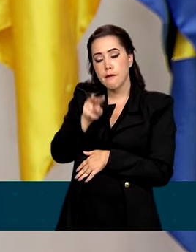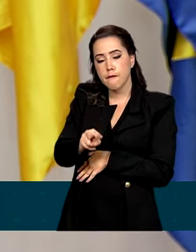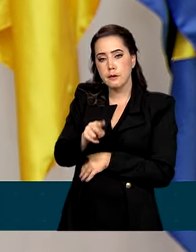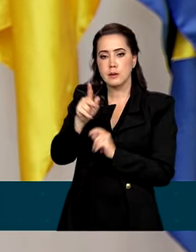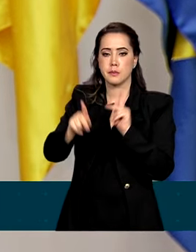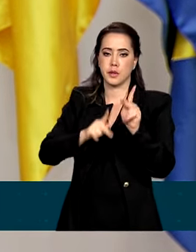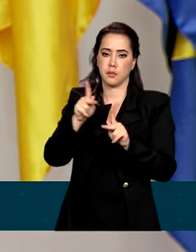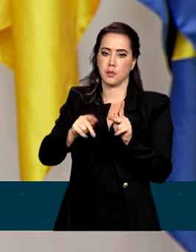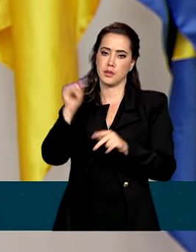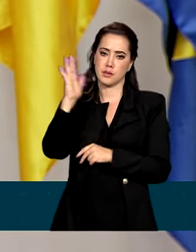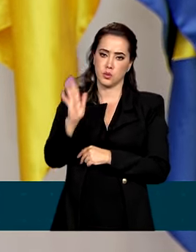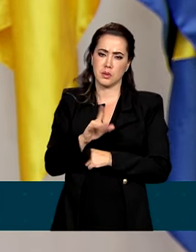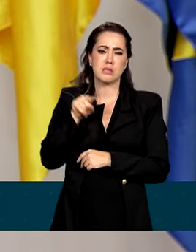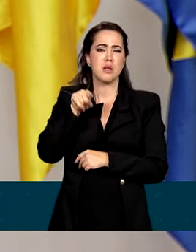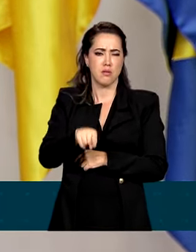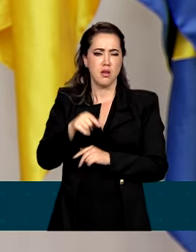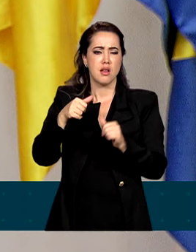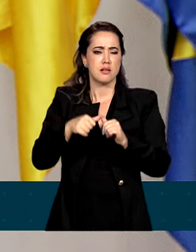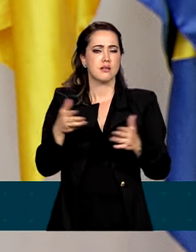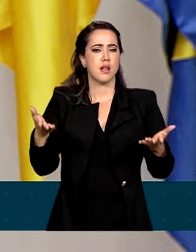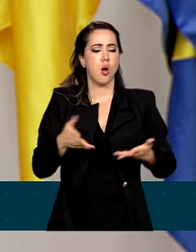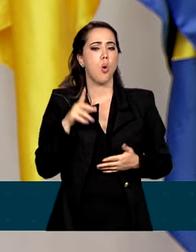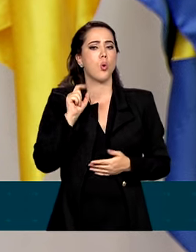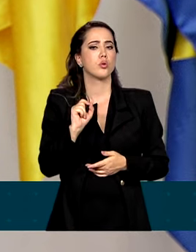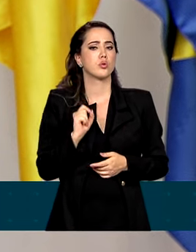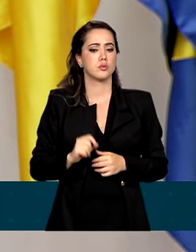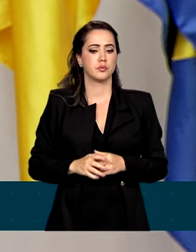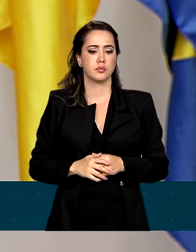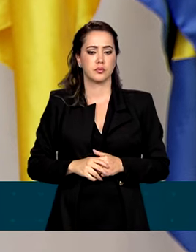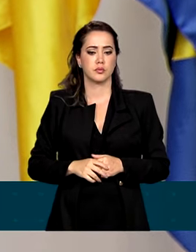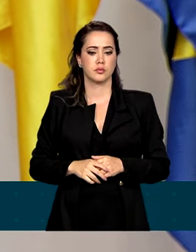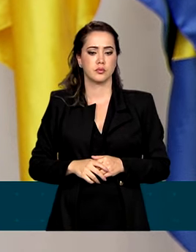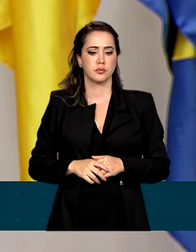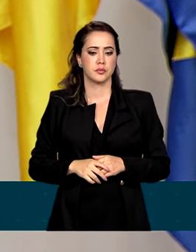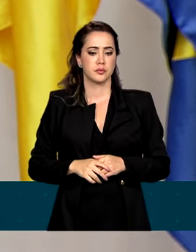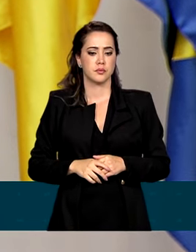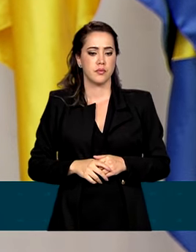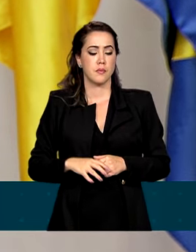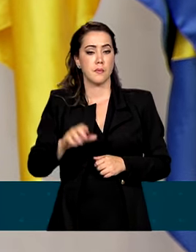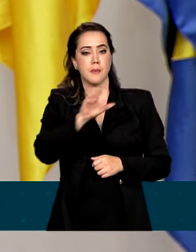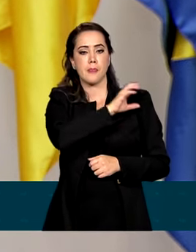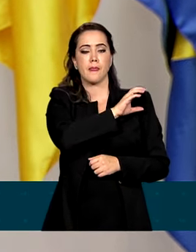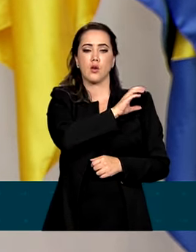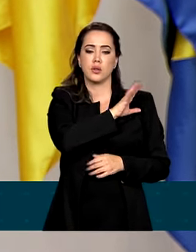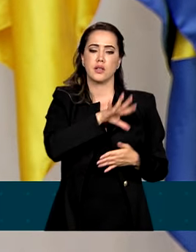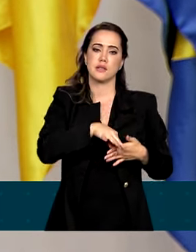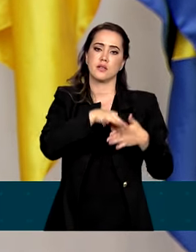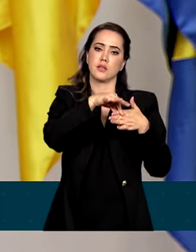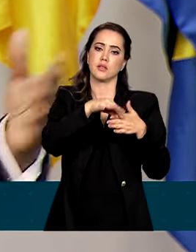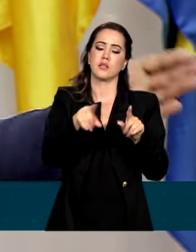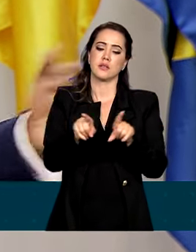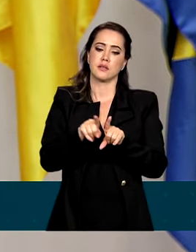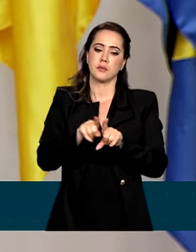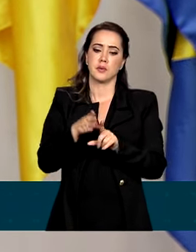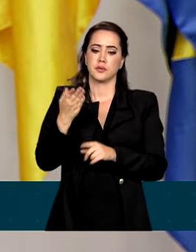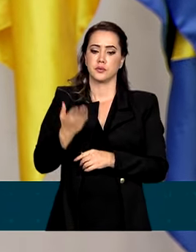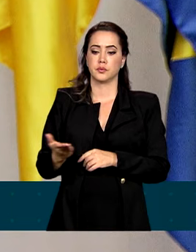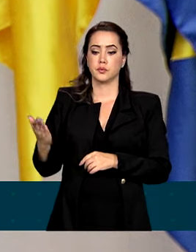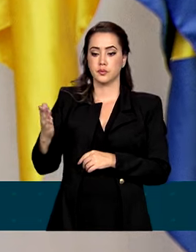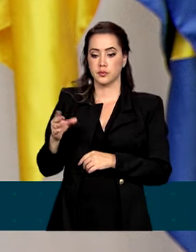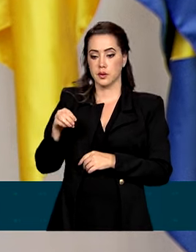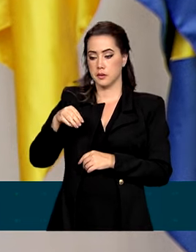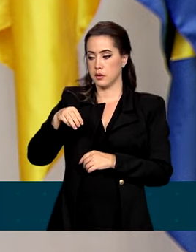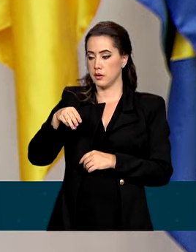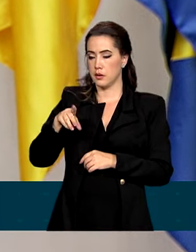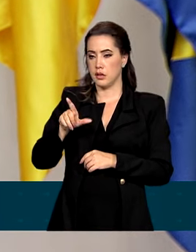brasileiro. E ela está sob a coordenação, sob a liderança também de Nilmário